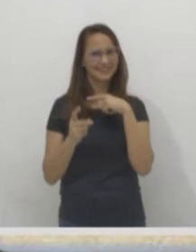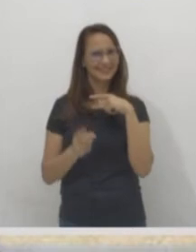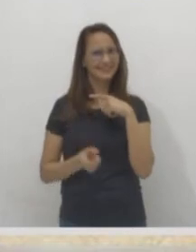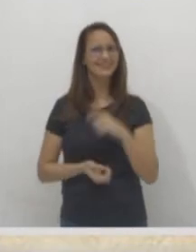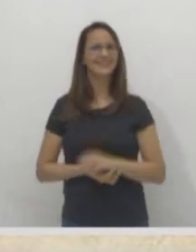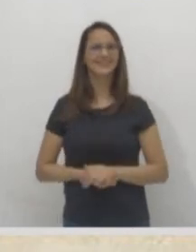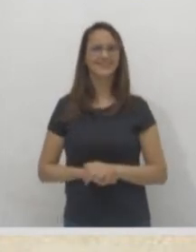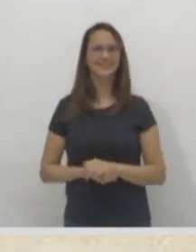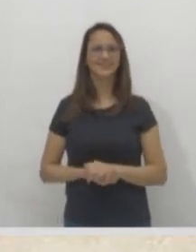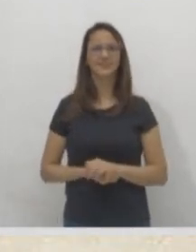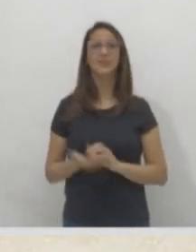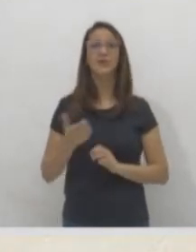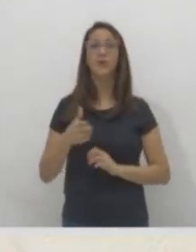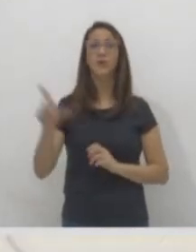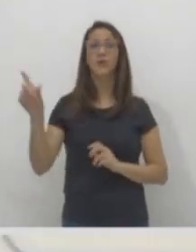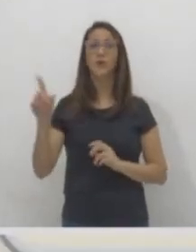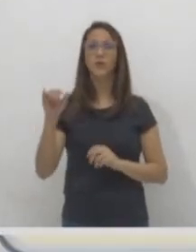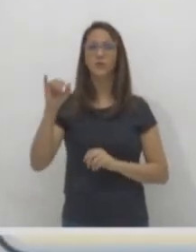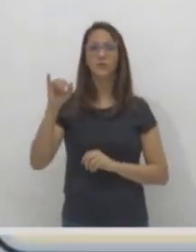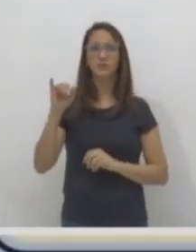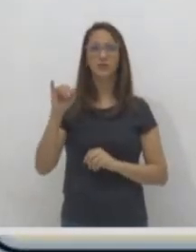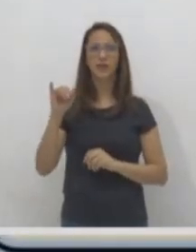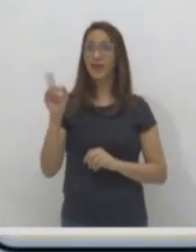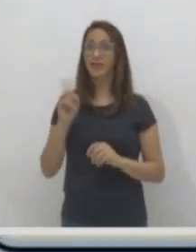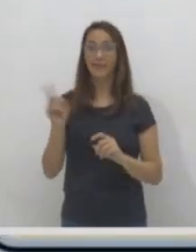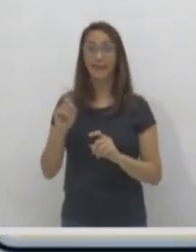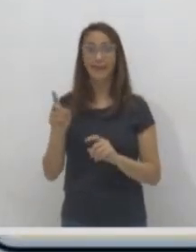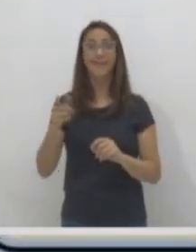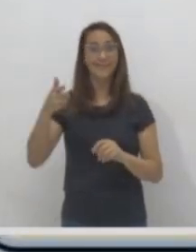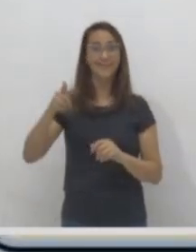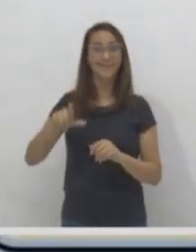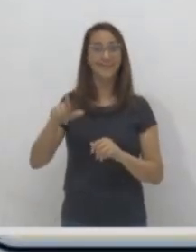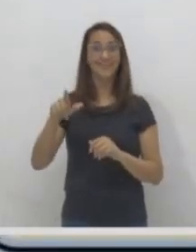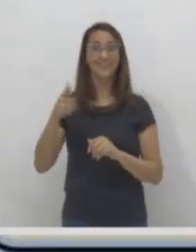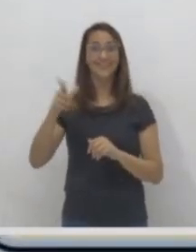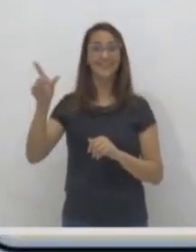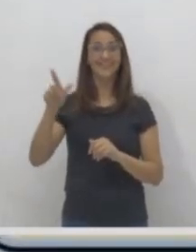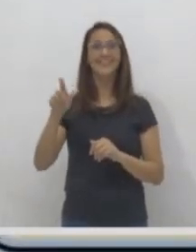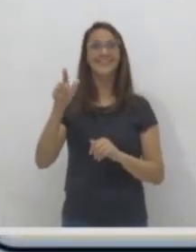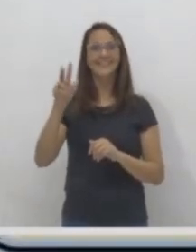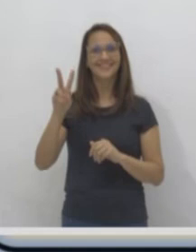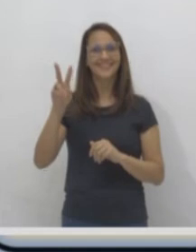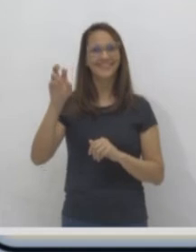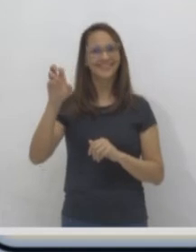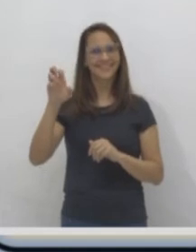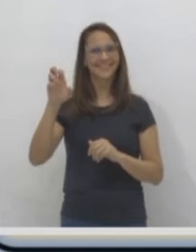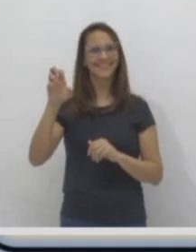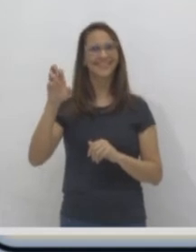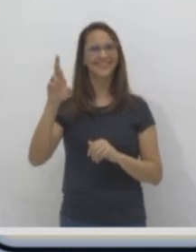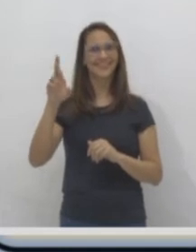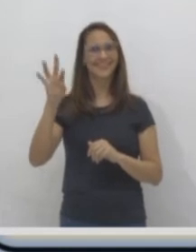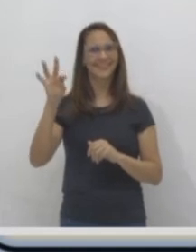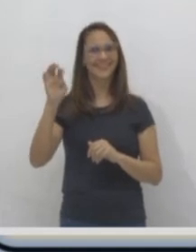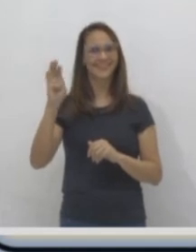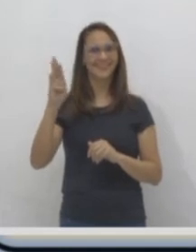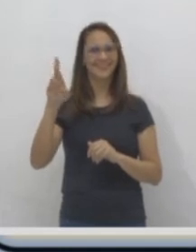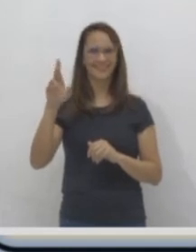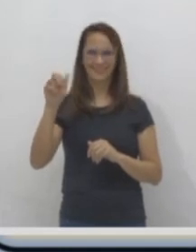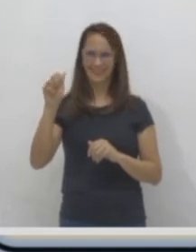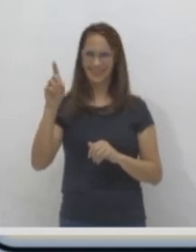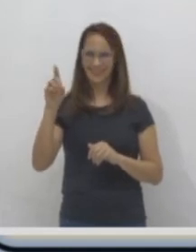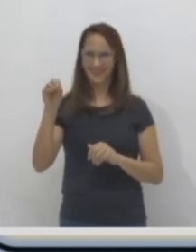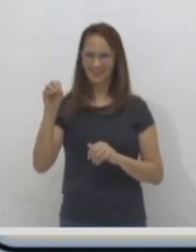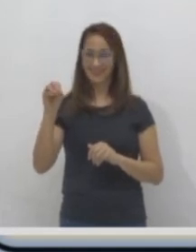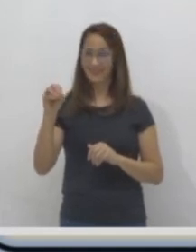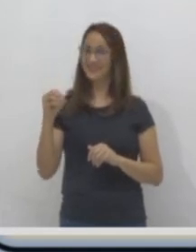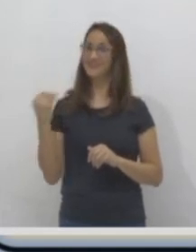animais invertebrados agora. Ah, não. Não tem o vertebrado, né? Verdade. assim. Esqueci que é importante. Esse é o mais importante de todos lá.